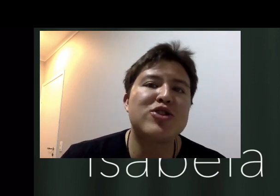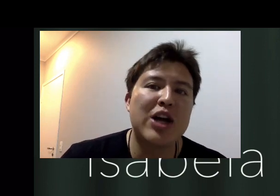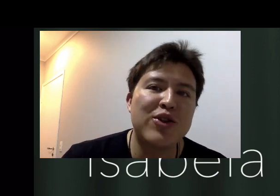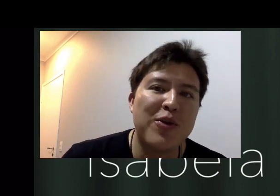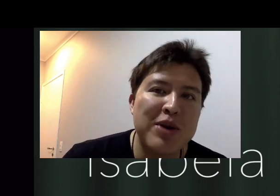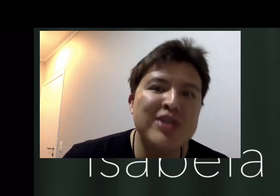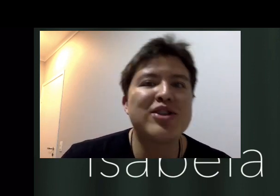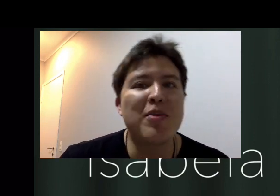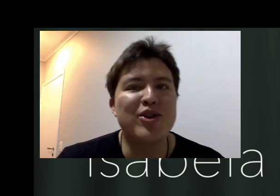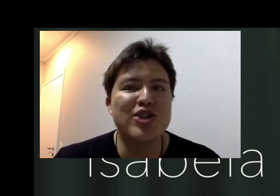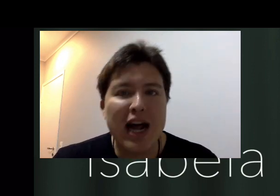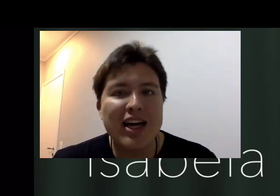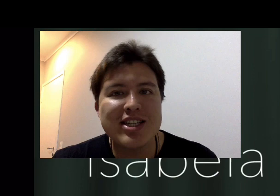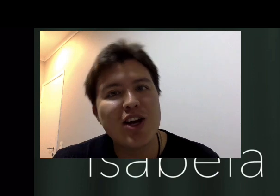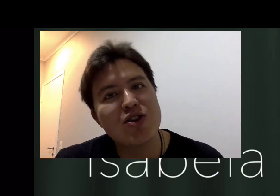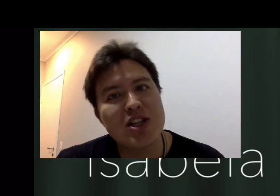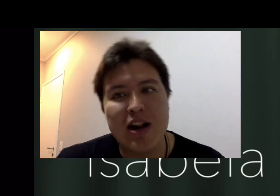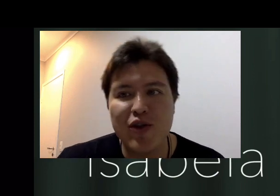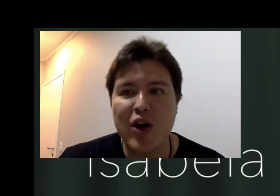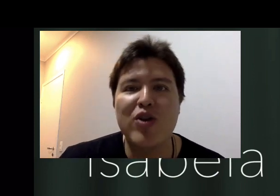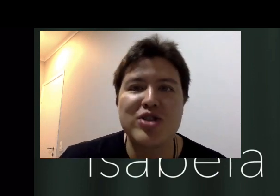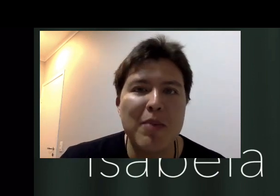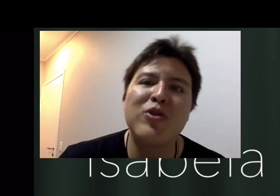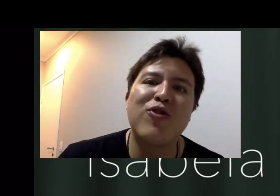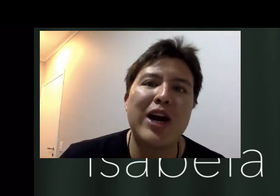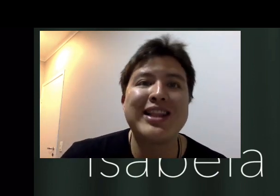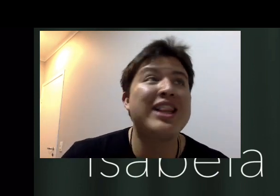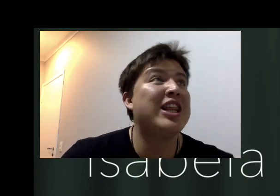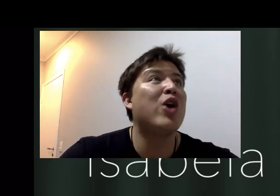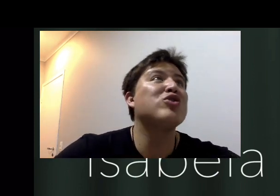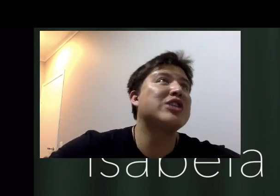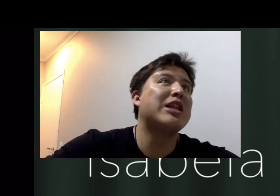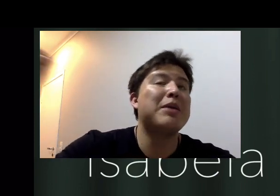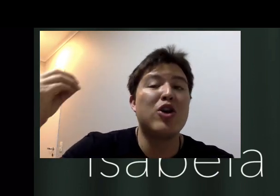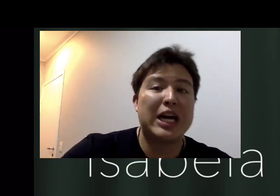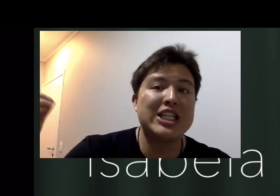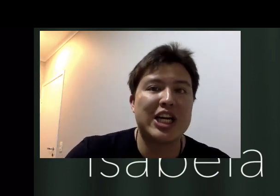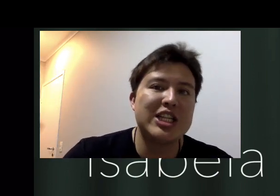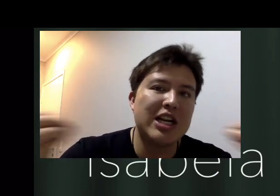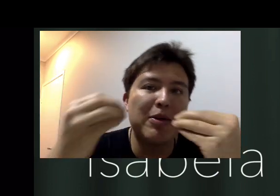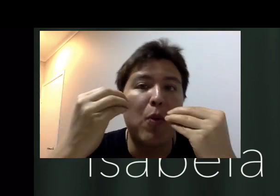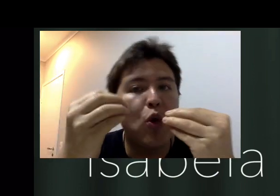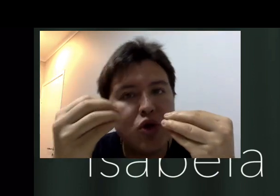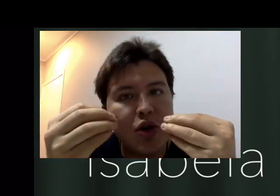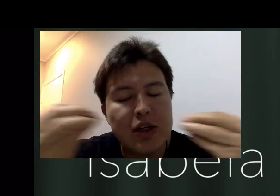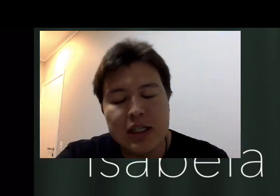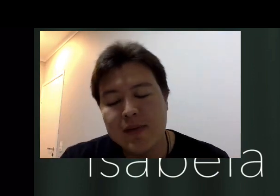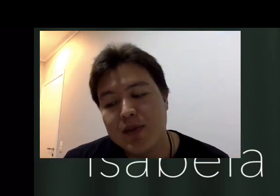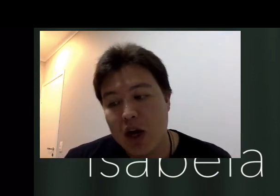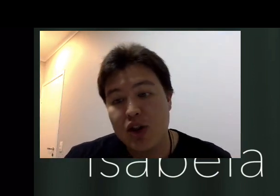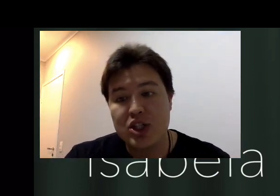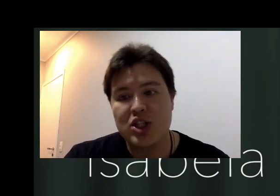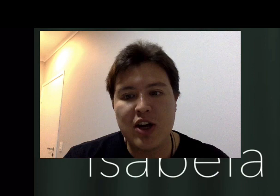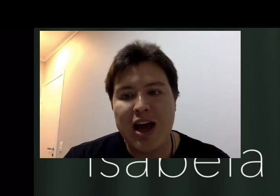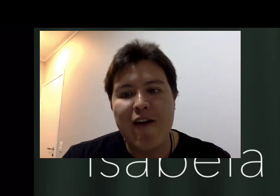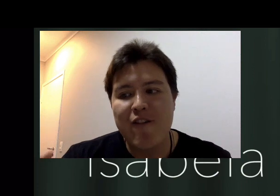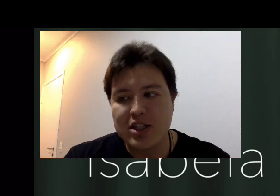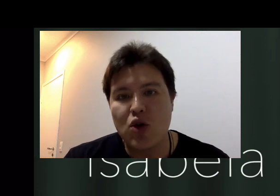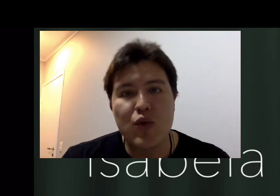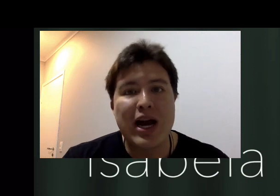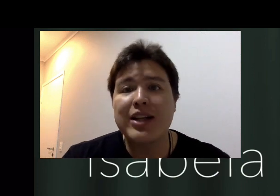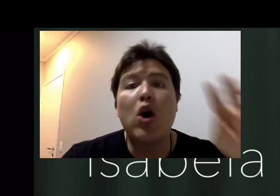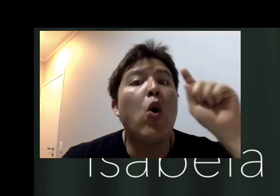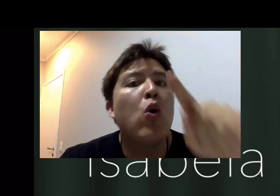pessoas gostaram do vídeo, tem muitos likes, e considerando que eu gostei muito de falar da deusa, da melhor crítica de cinema do mundo, eu decidi